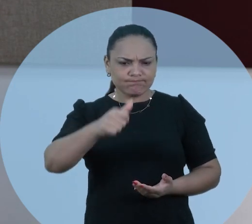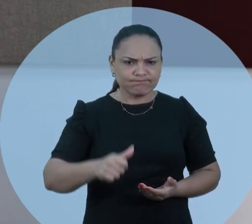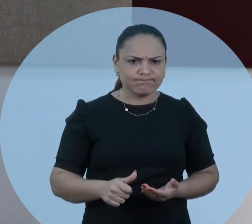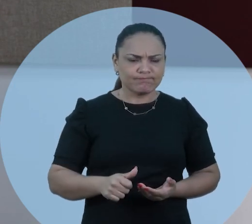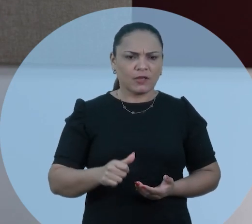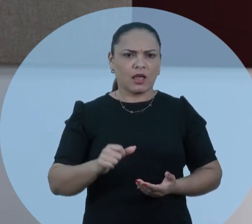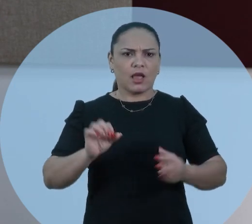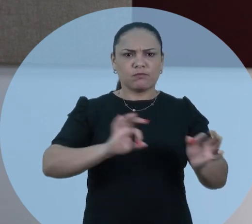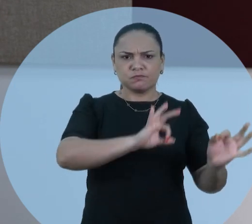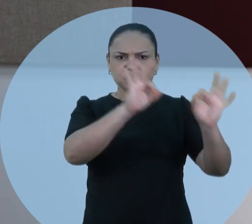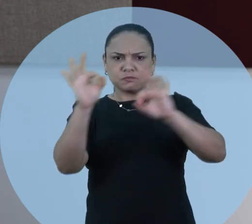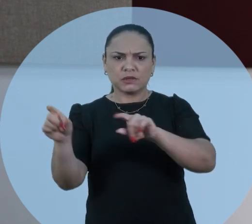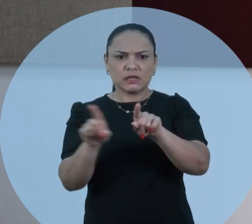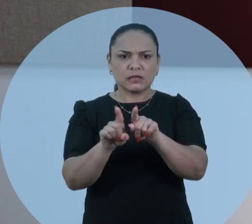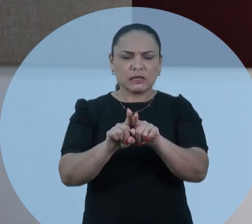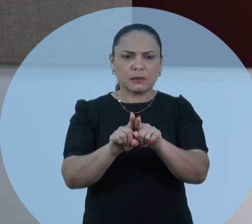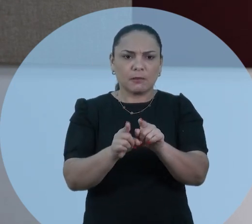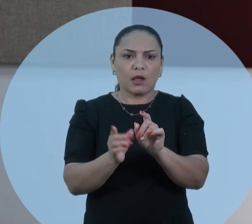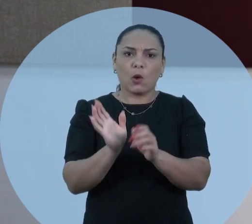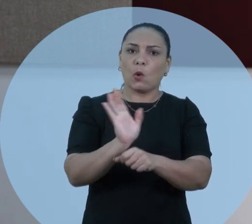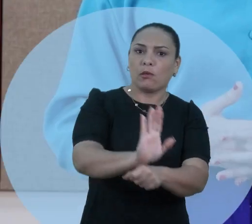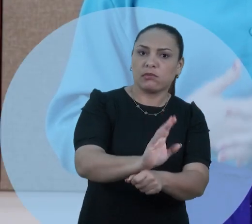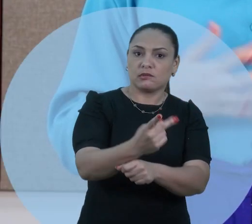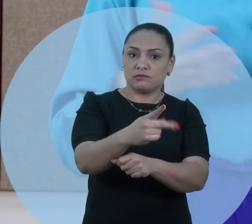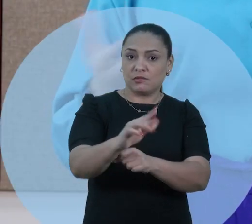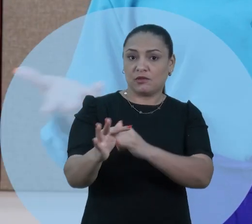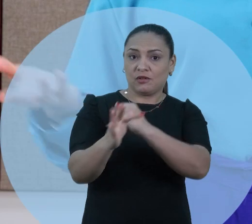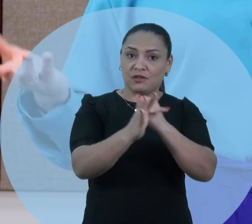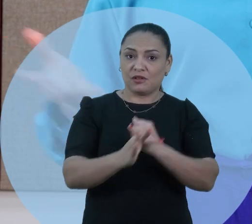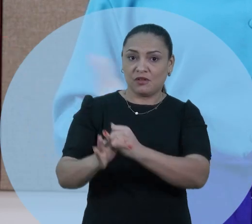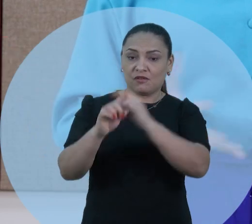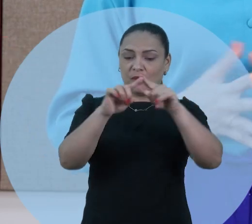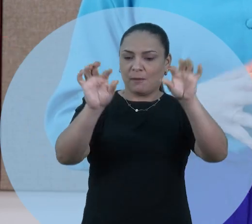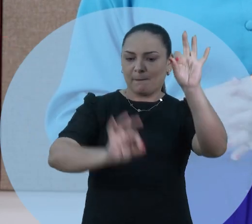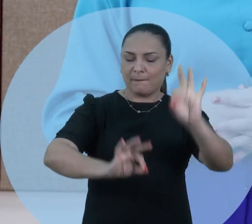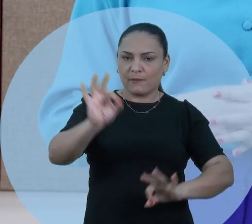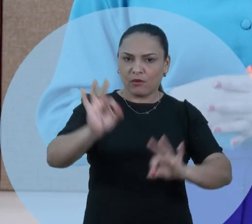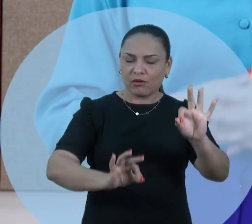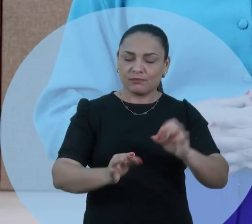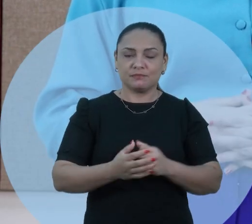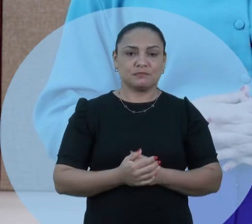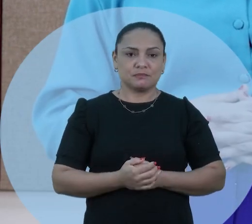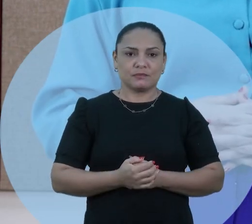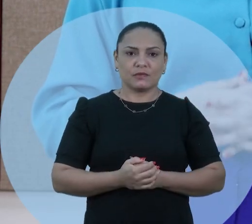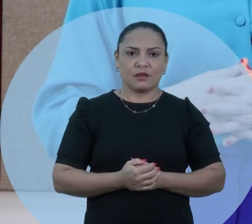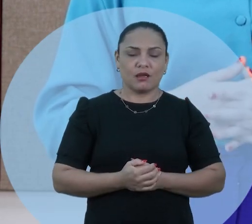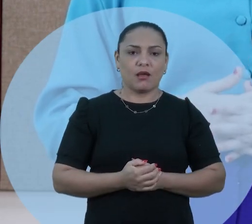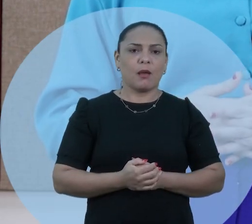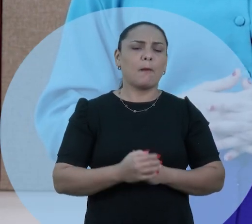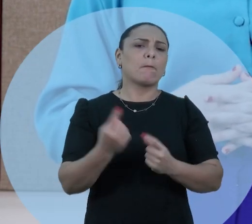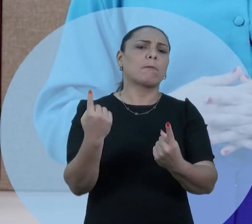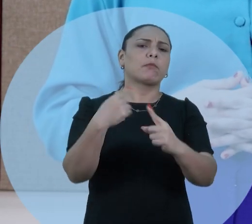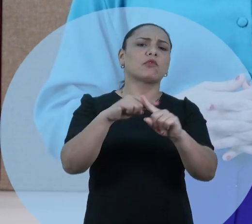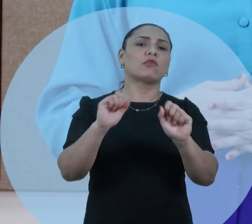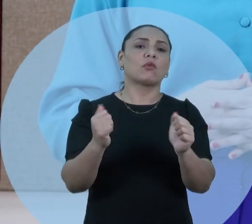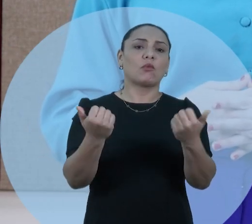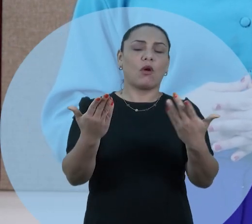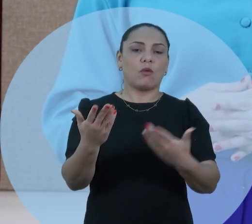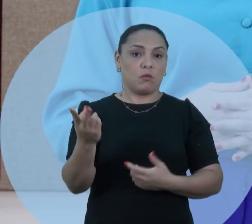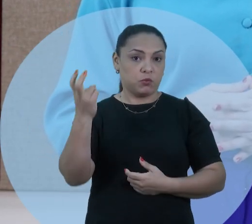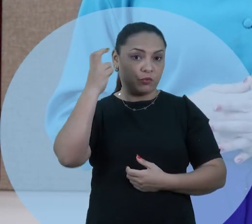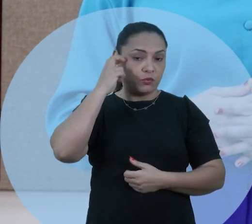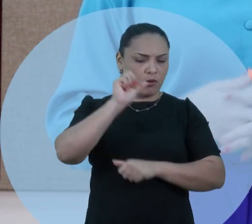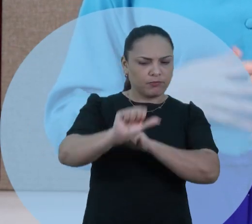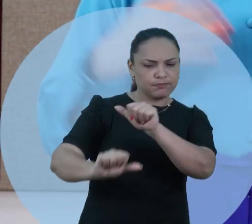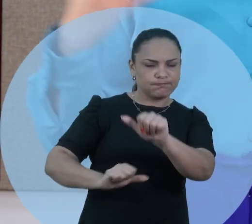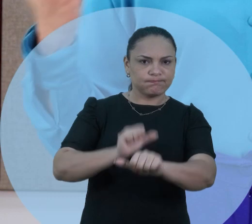e acompanhamento do Plano de Integridade do IFCE. O Programa de Integridade traz vários benefícios, entre eles a mudança de cultura